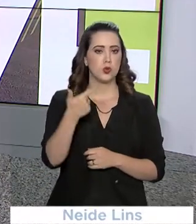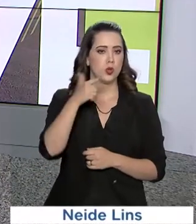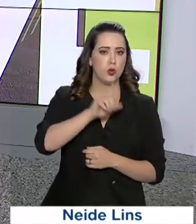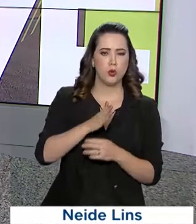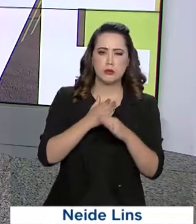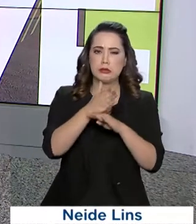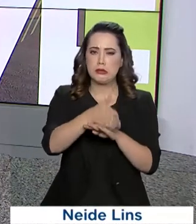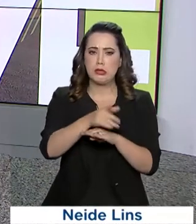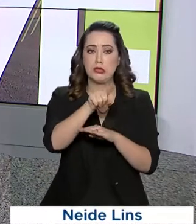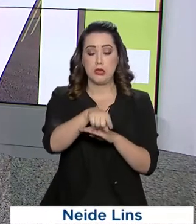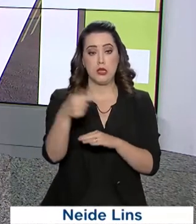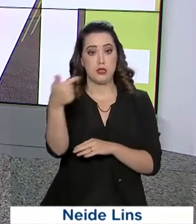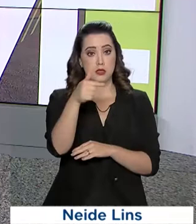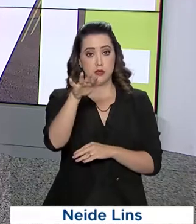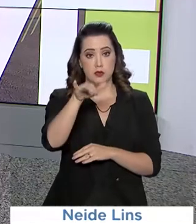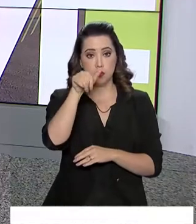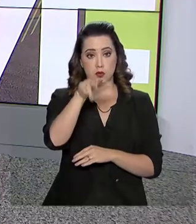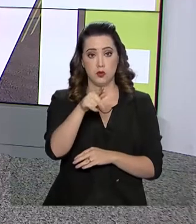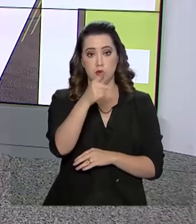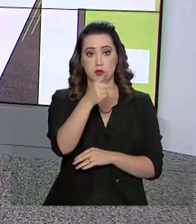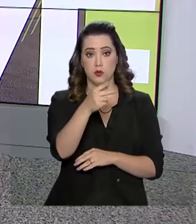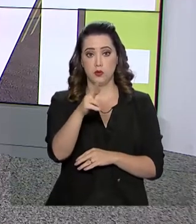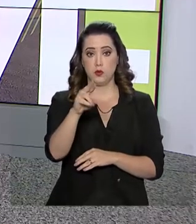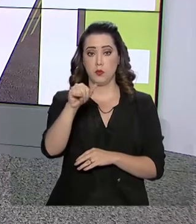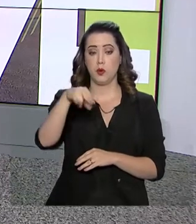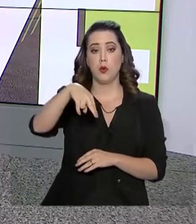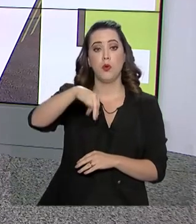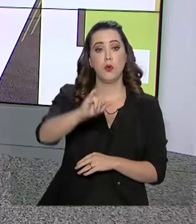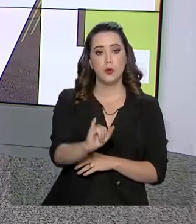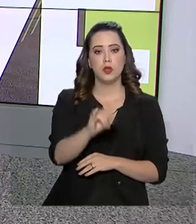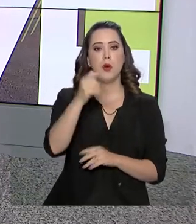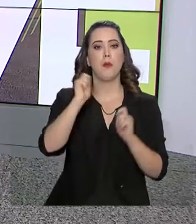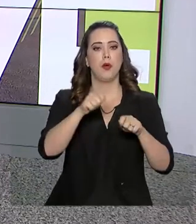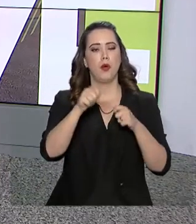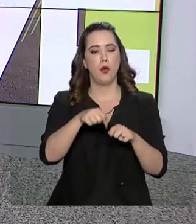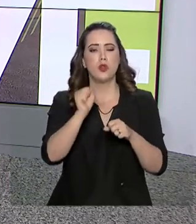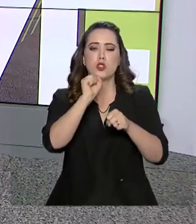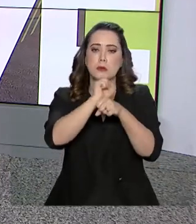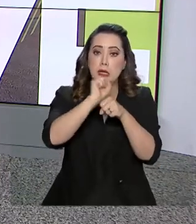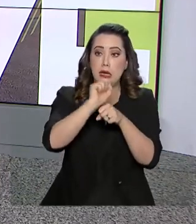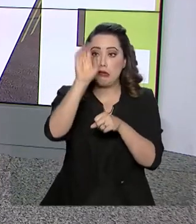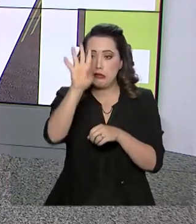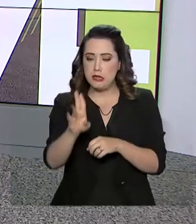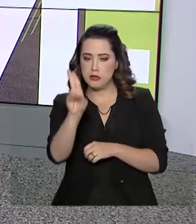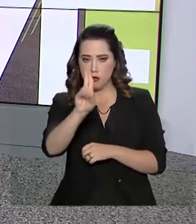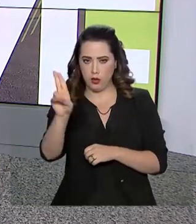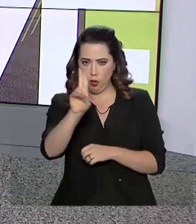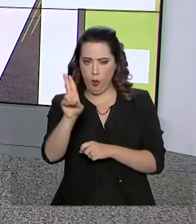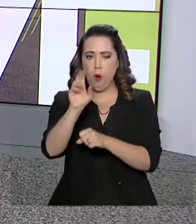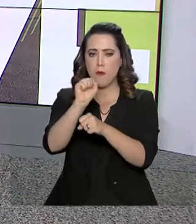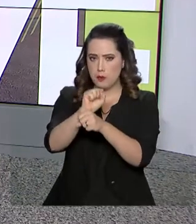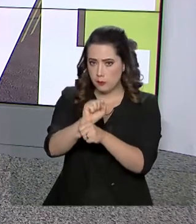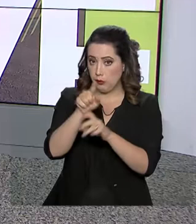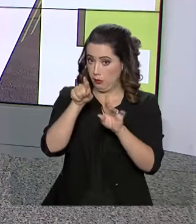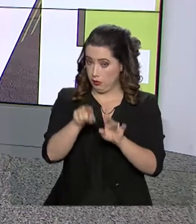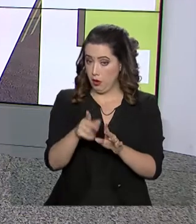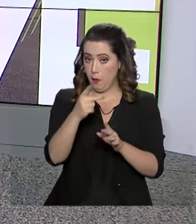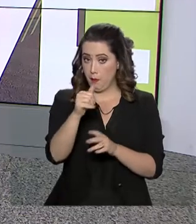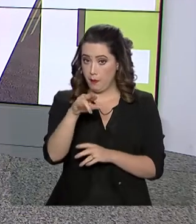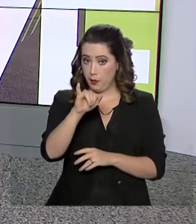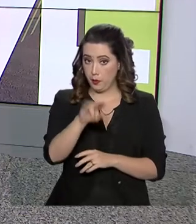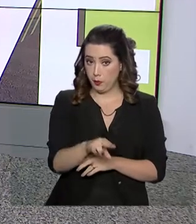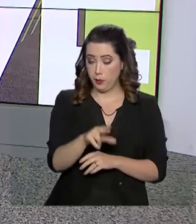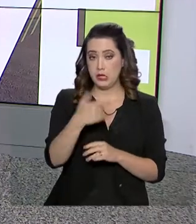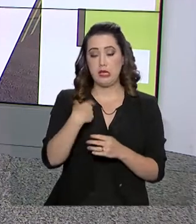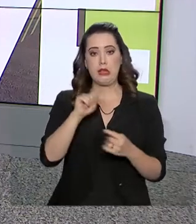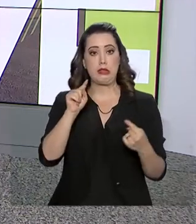selecionados na segunda chamada do programa Universidade para Todos podem participar da lista de espera do ProUni. O prazo para manifestar